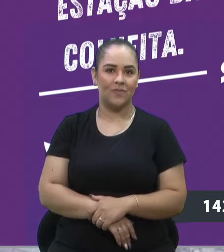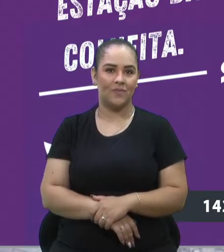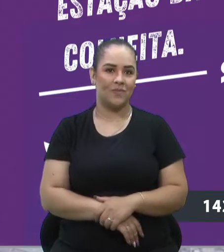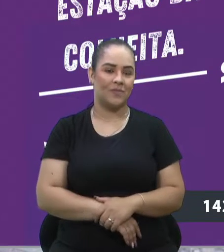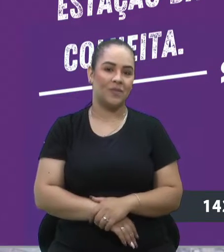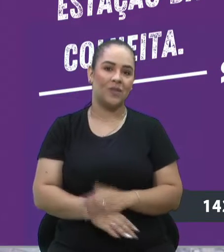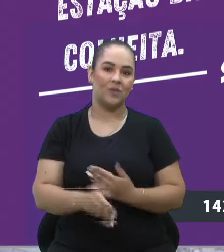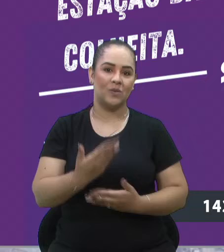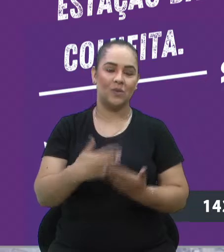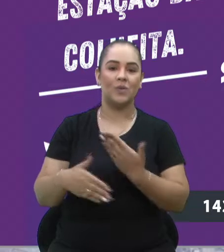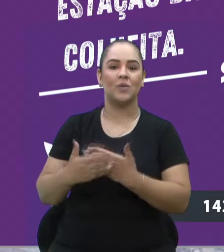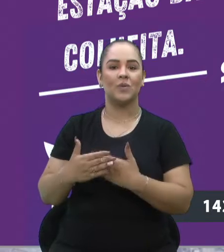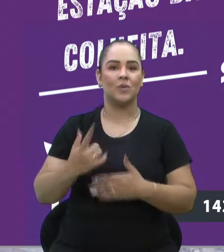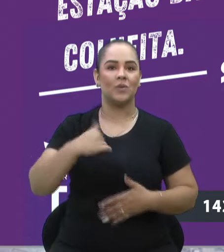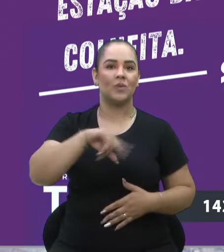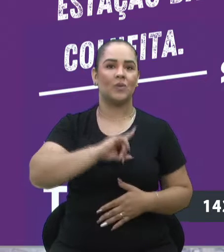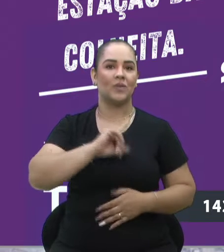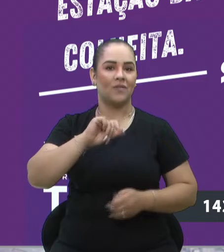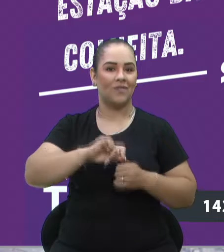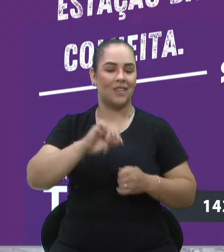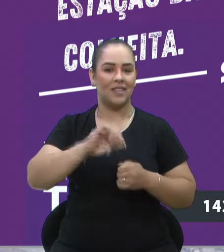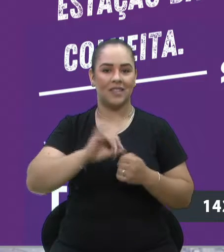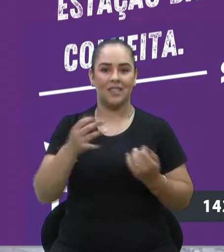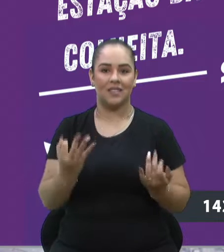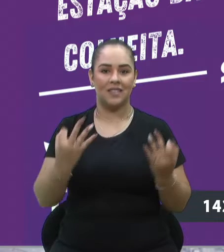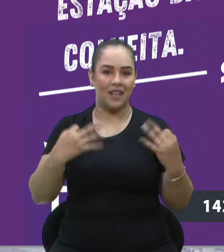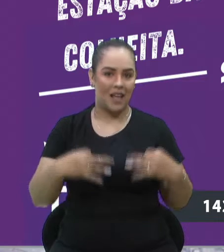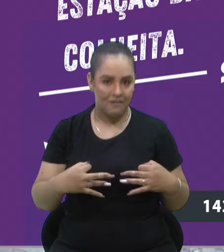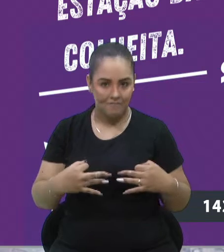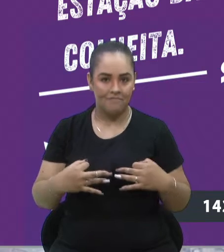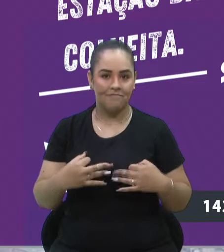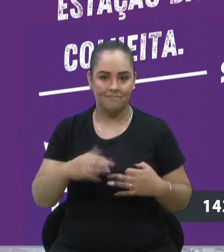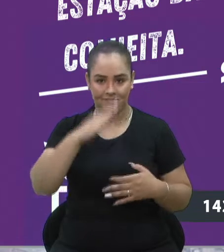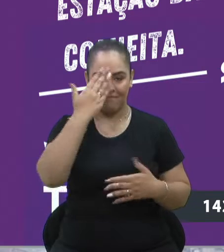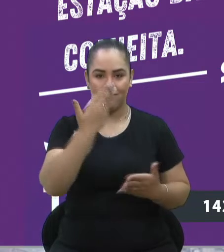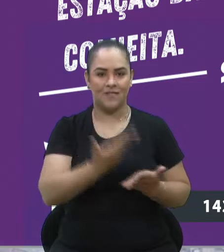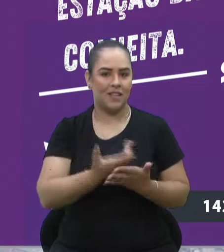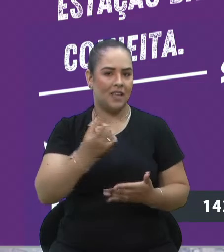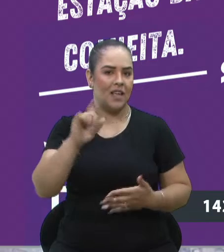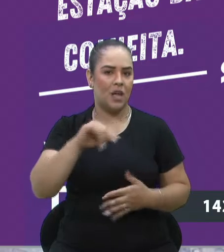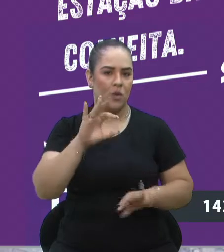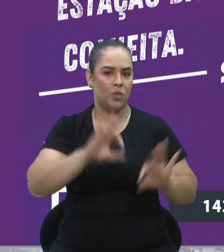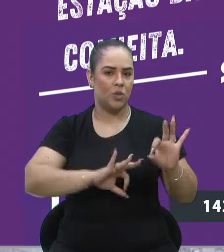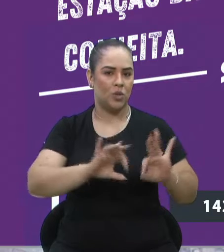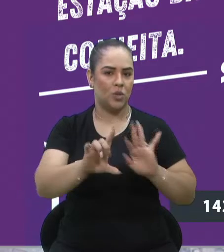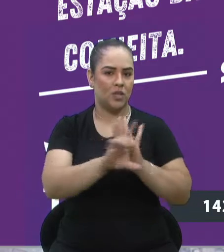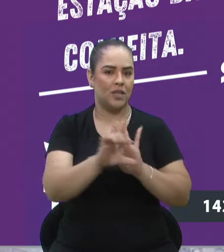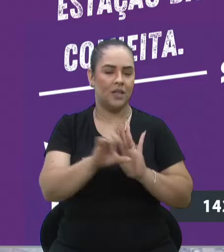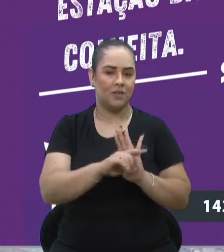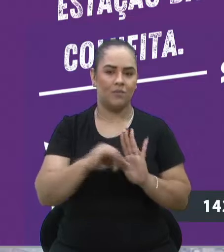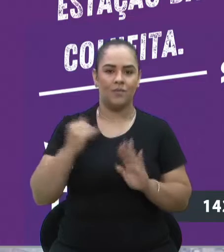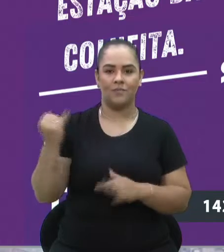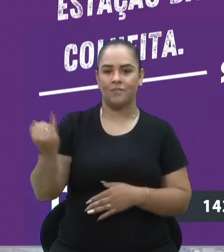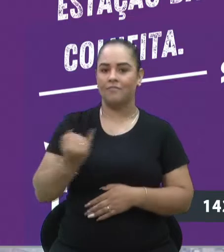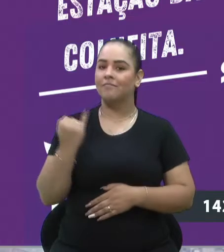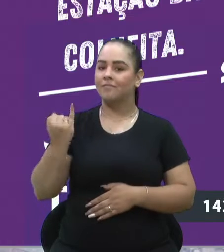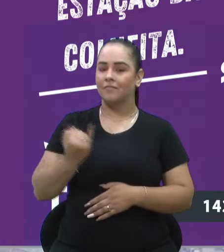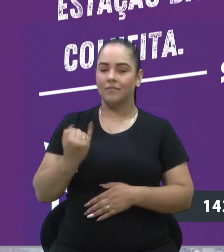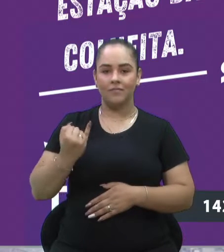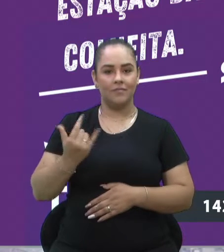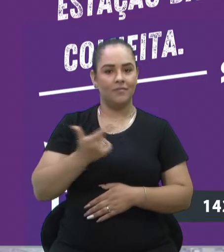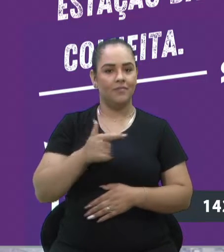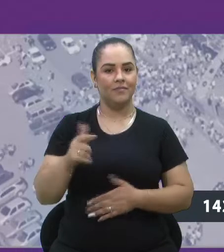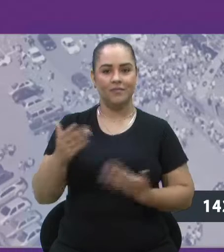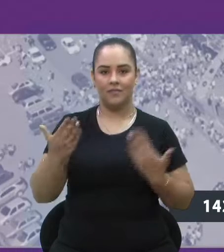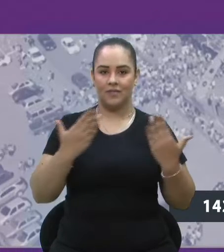isso nos faz ter a certeza de que é um projeto de lei importante que vai, sem dúvida